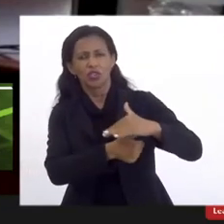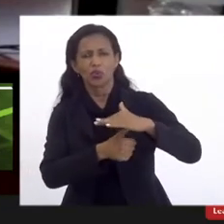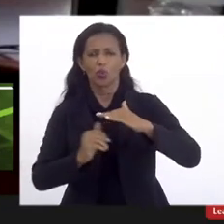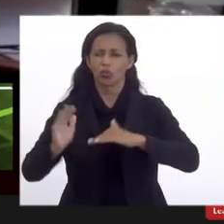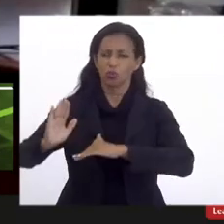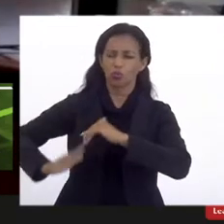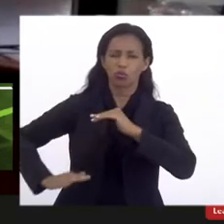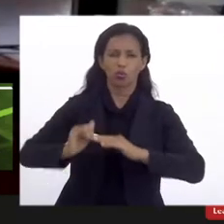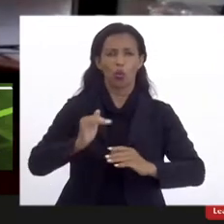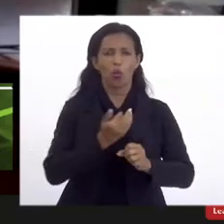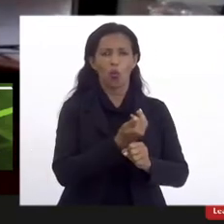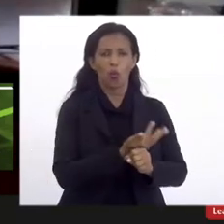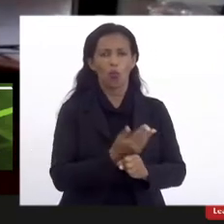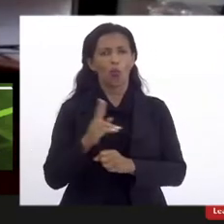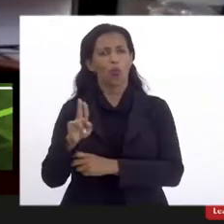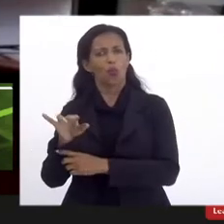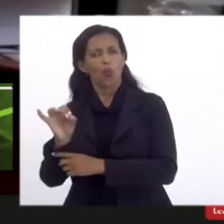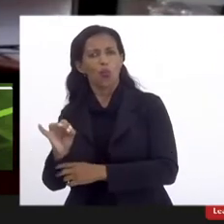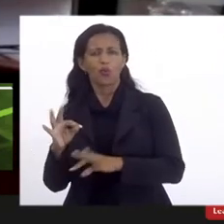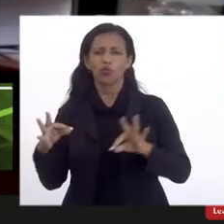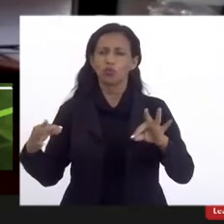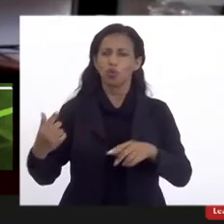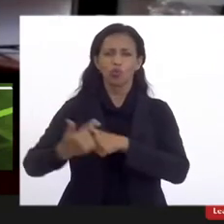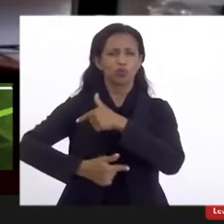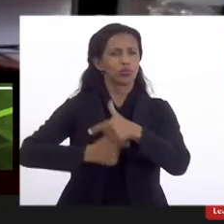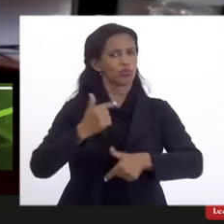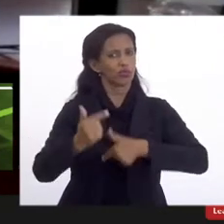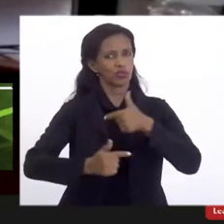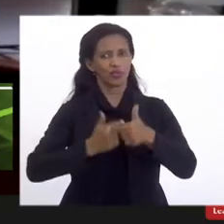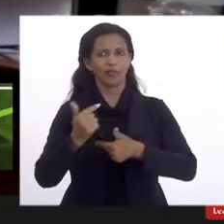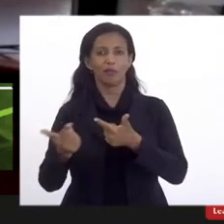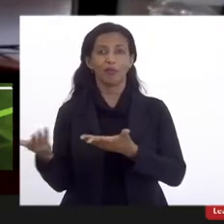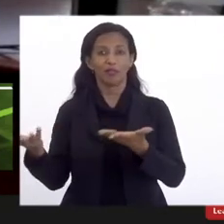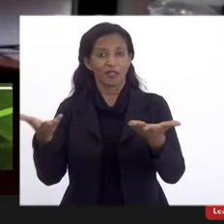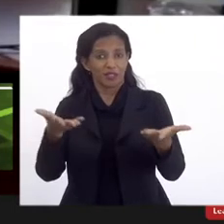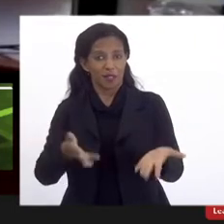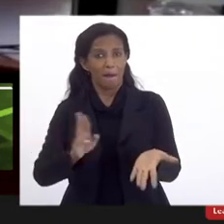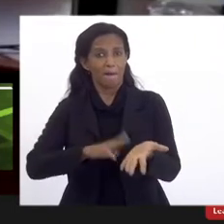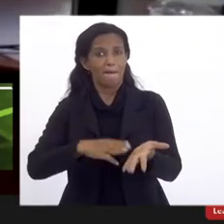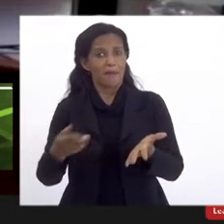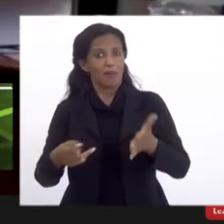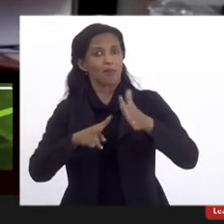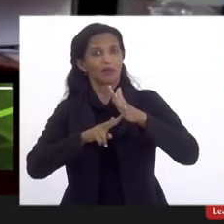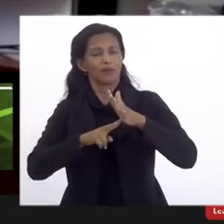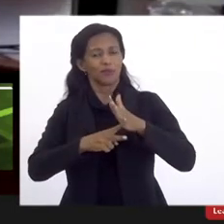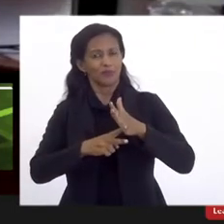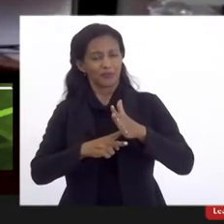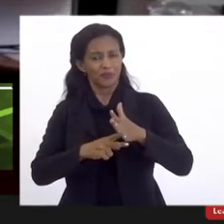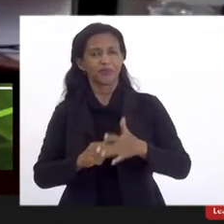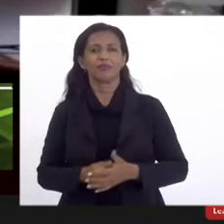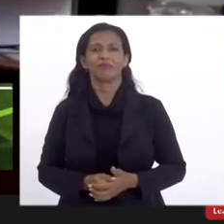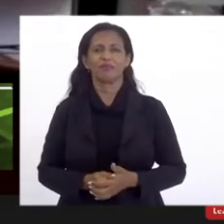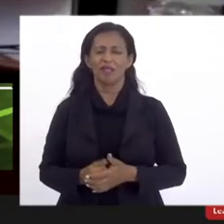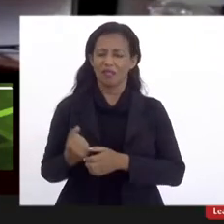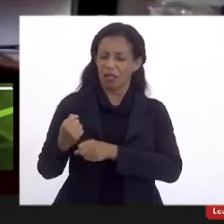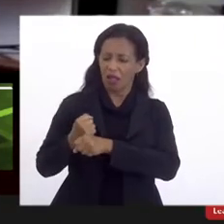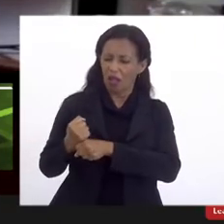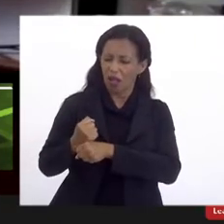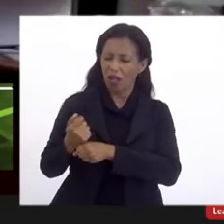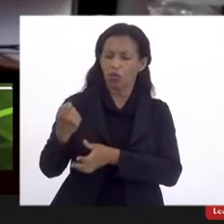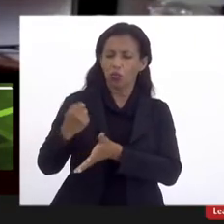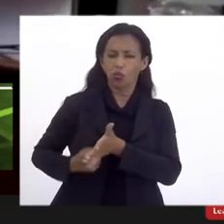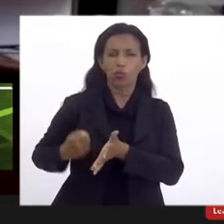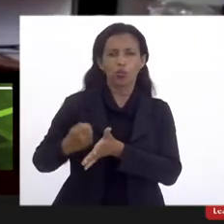docente da UERJ, UESO, e a todos aqueles os outros batalhadores que estão aqui, membros dos sindicatos, que há décadas lutam